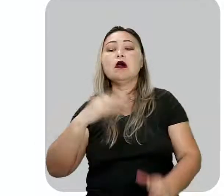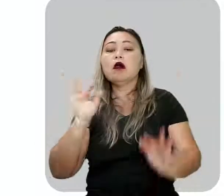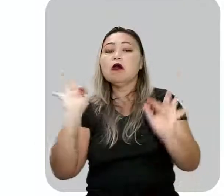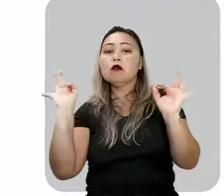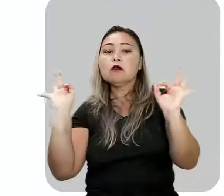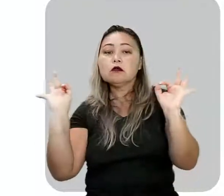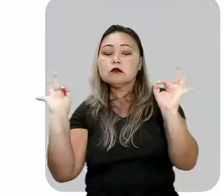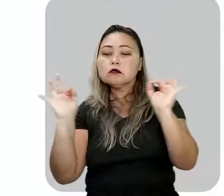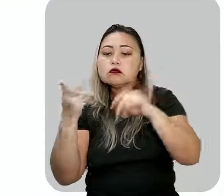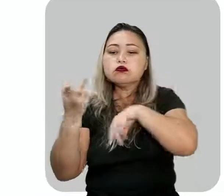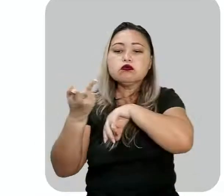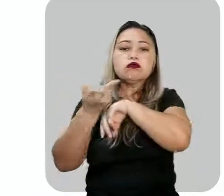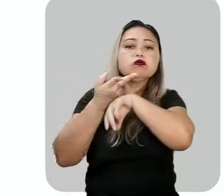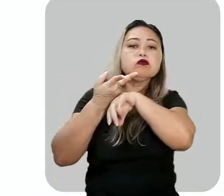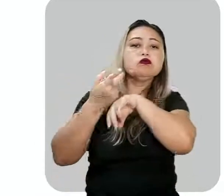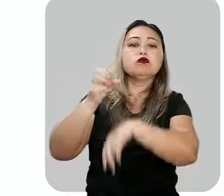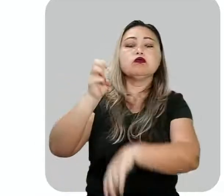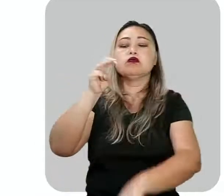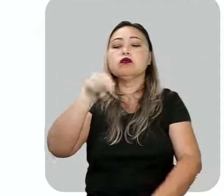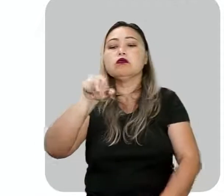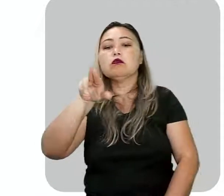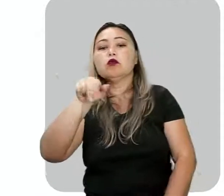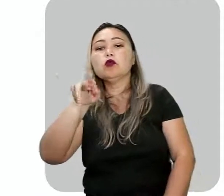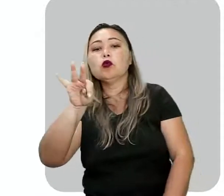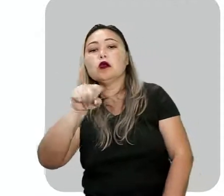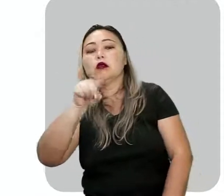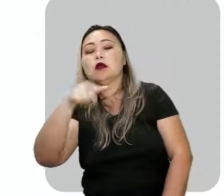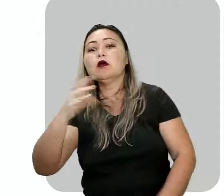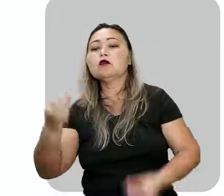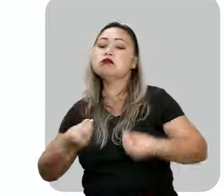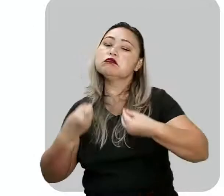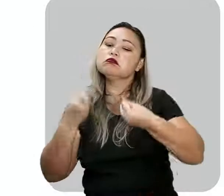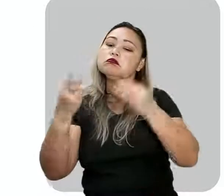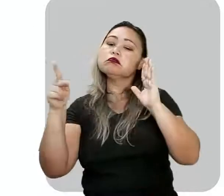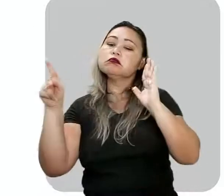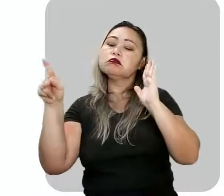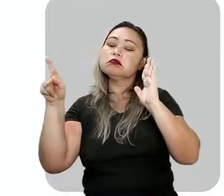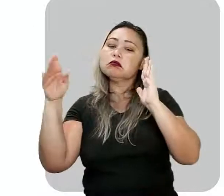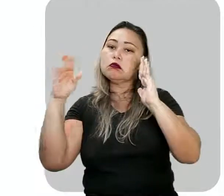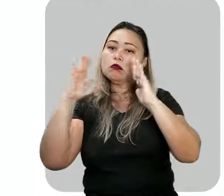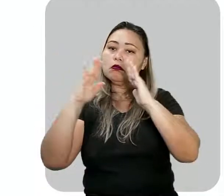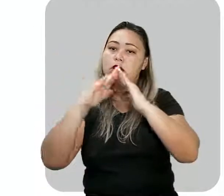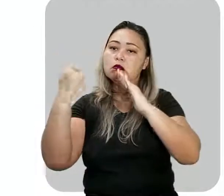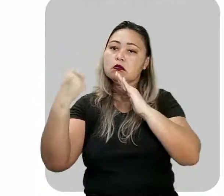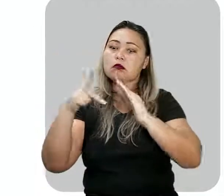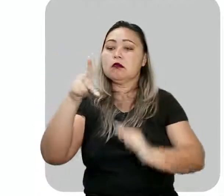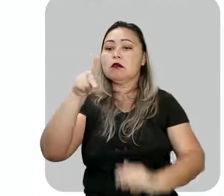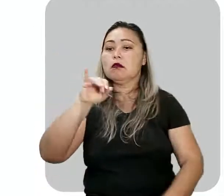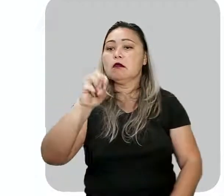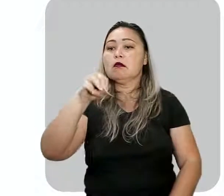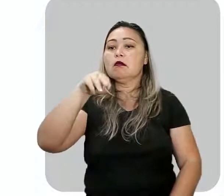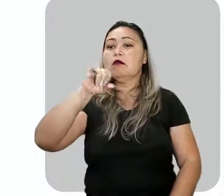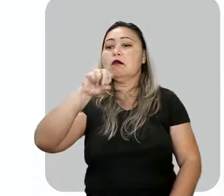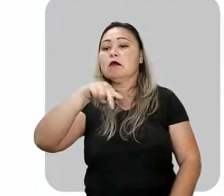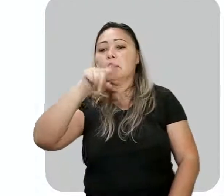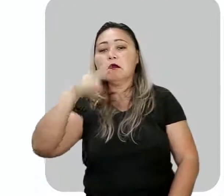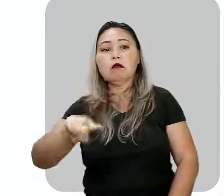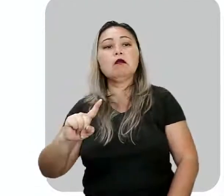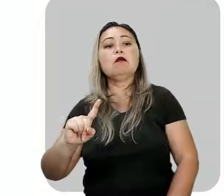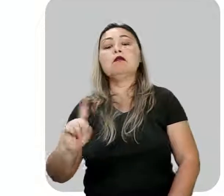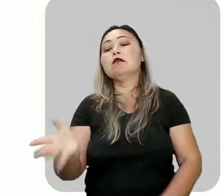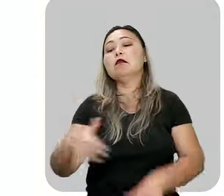desfecho da busca pelo Muirektan deu-se na própria casa de Piaimã.